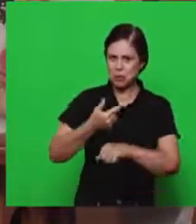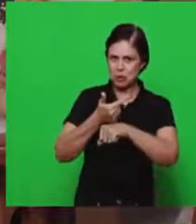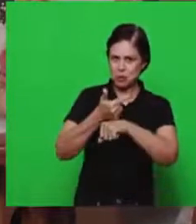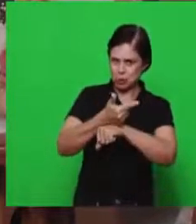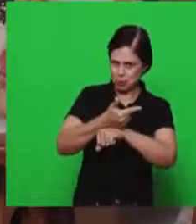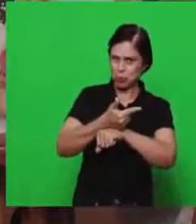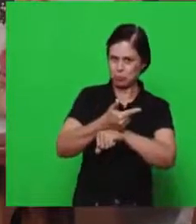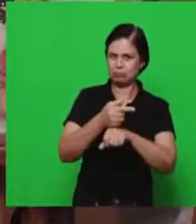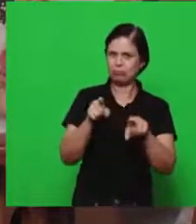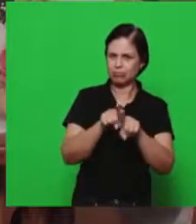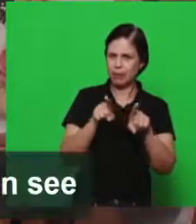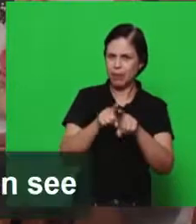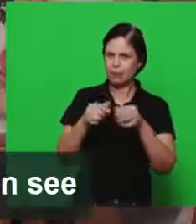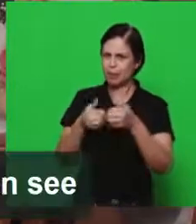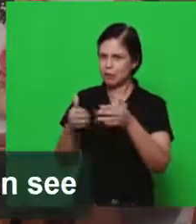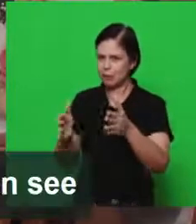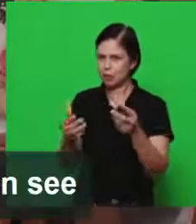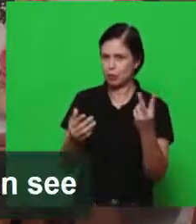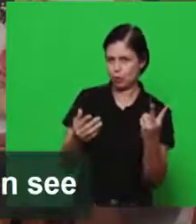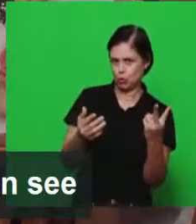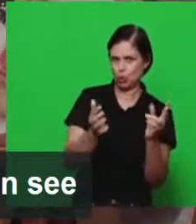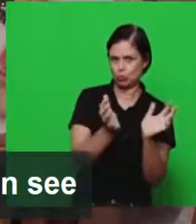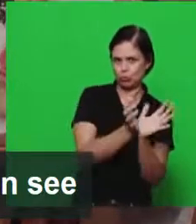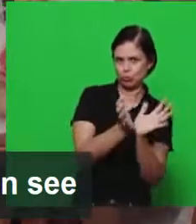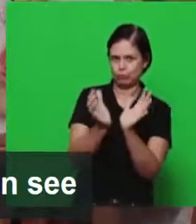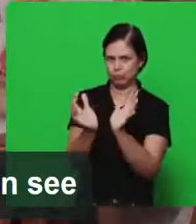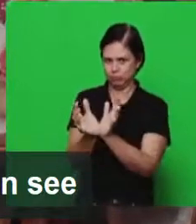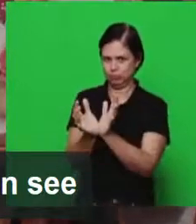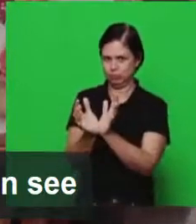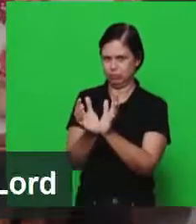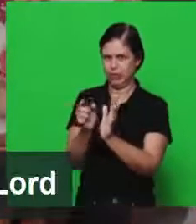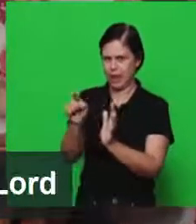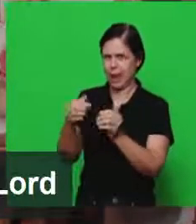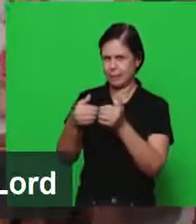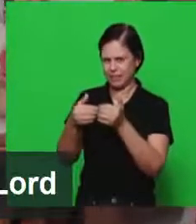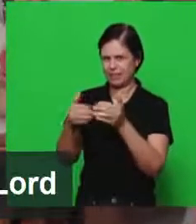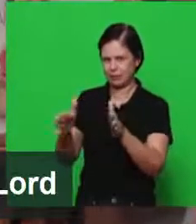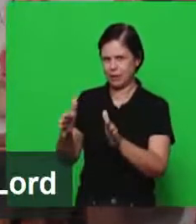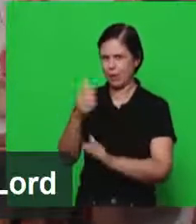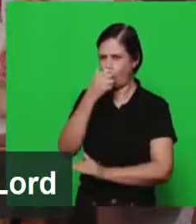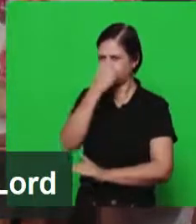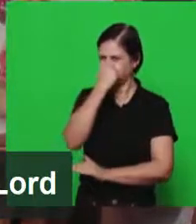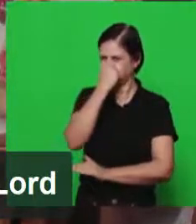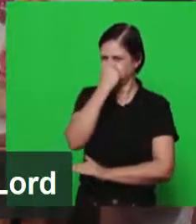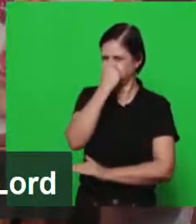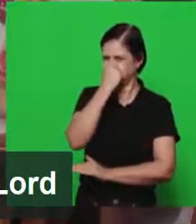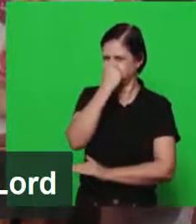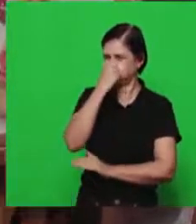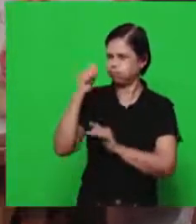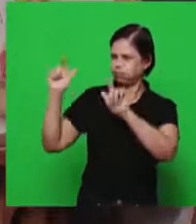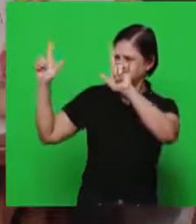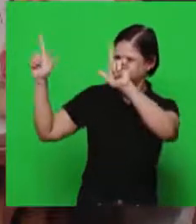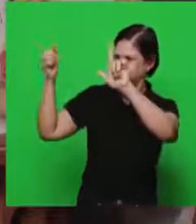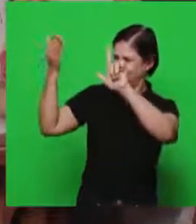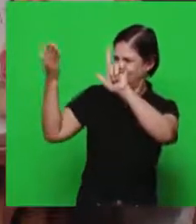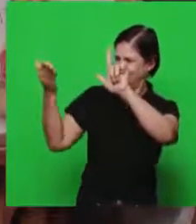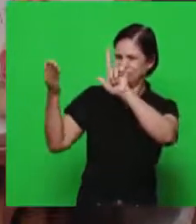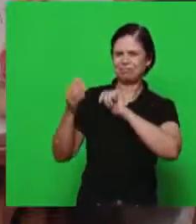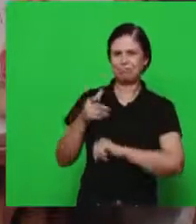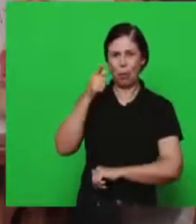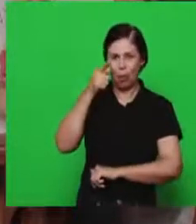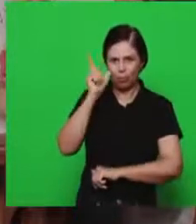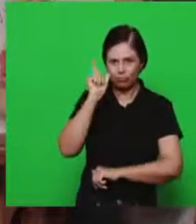período, mais o principiante. Tivemos ali um principiante lotado. Os irmãos podem até ver nas imagens a maneira como ontem o Senhor abençoou